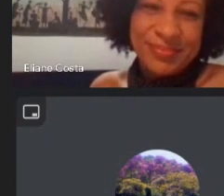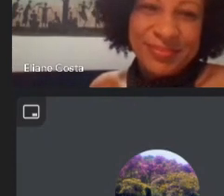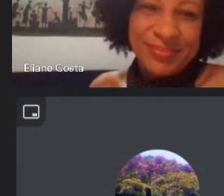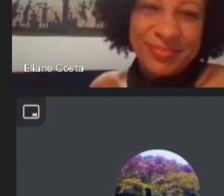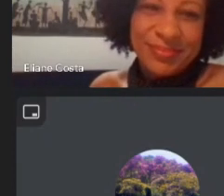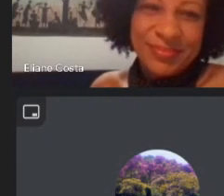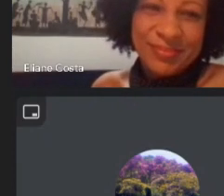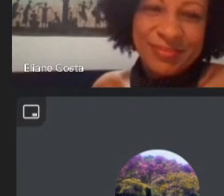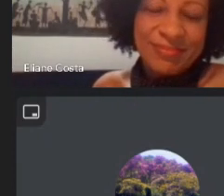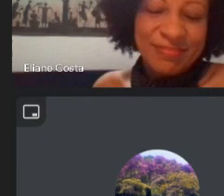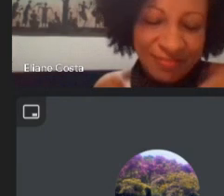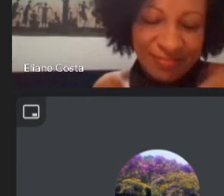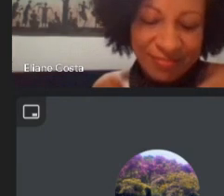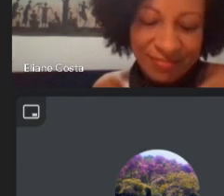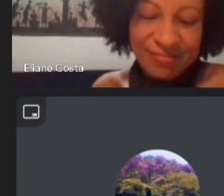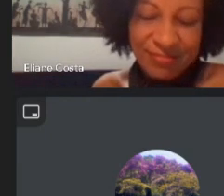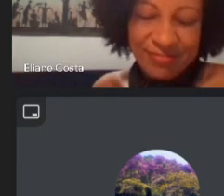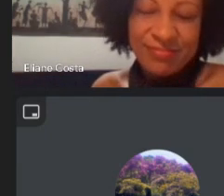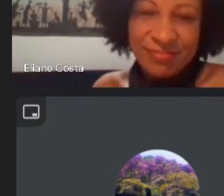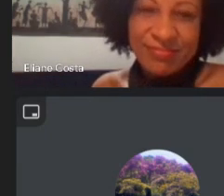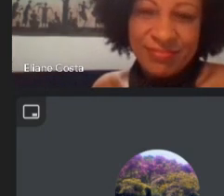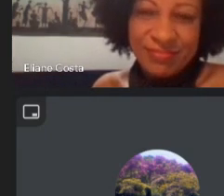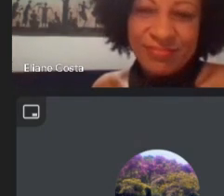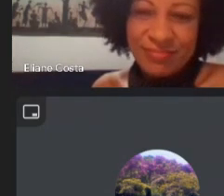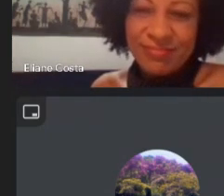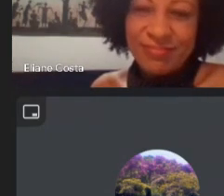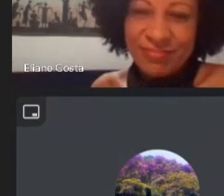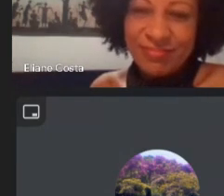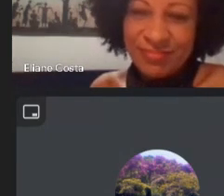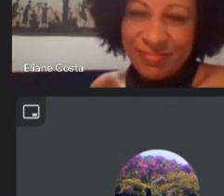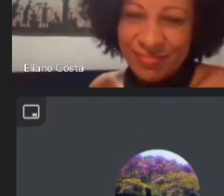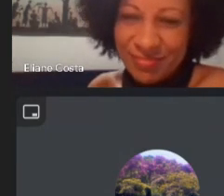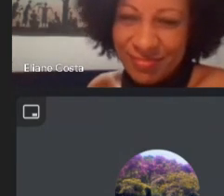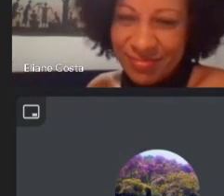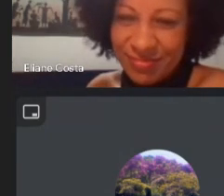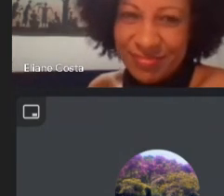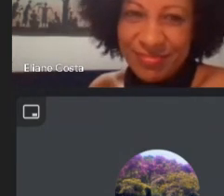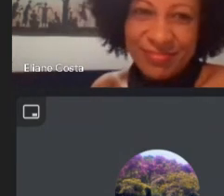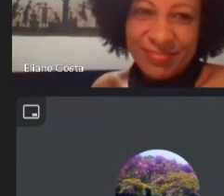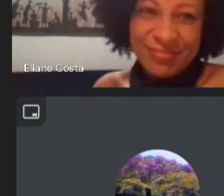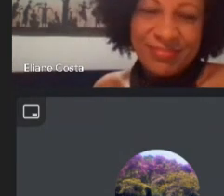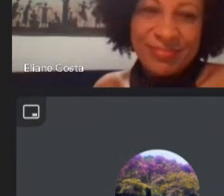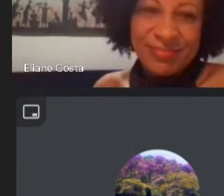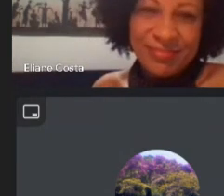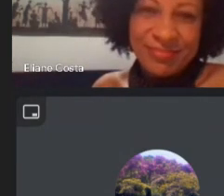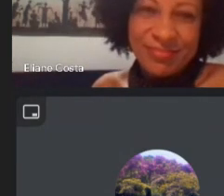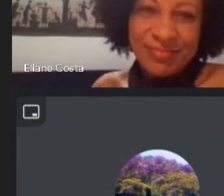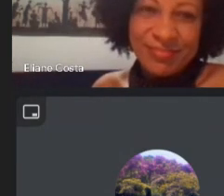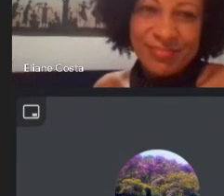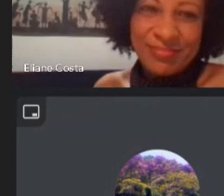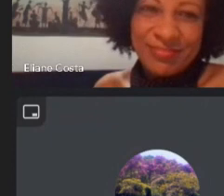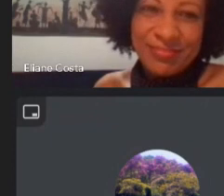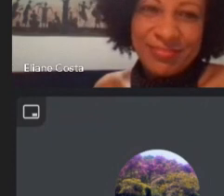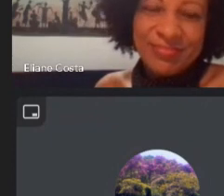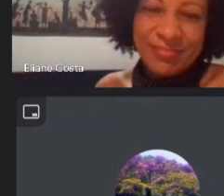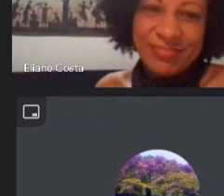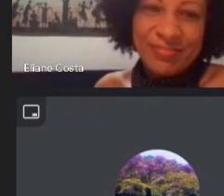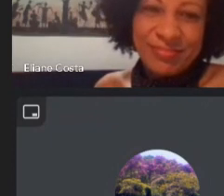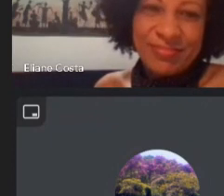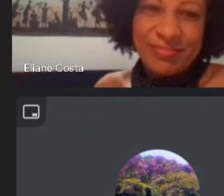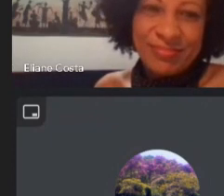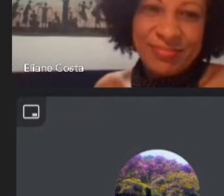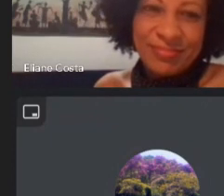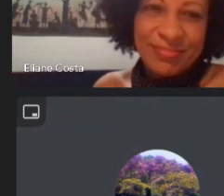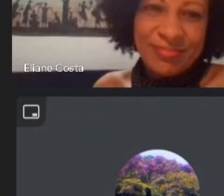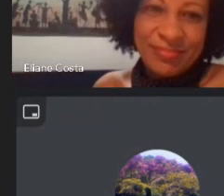resgate do pioneirismo negro é racismo subjetividade de saúde mental pioneirismo negro então